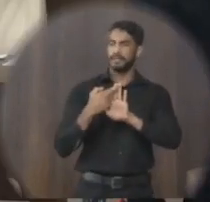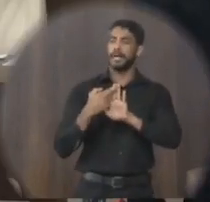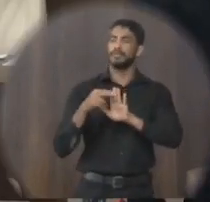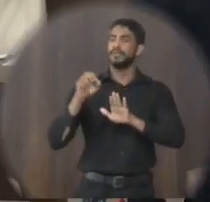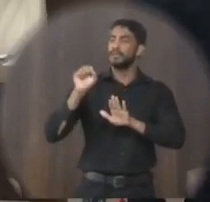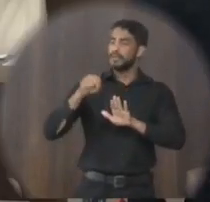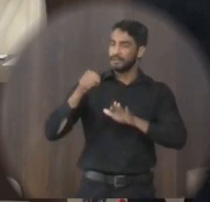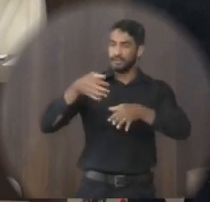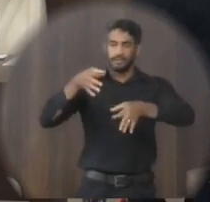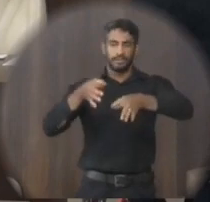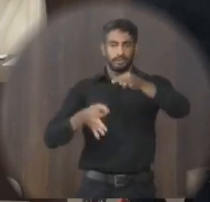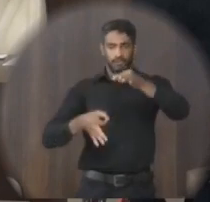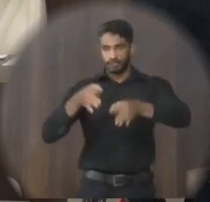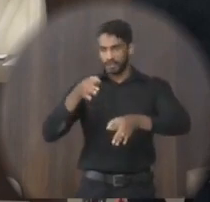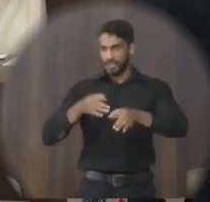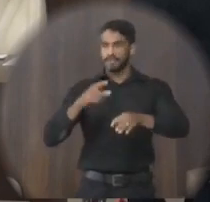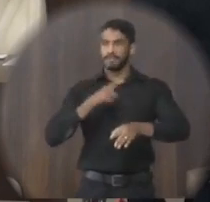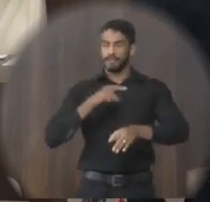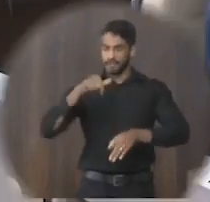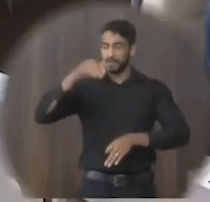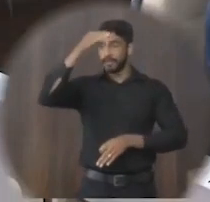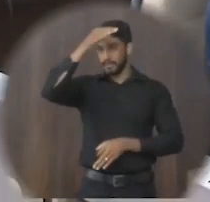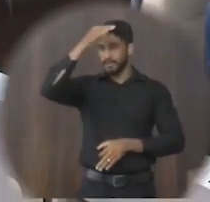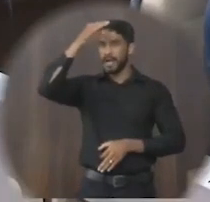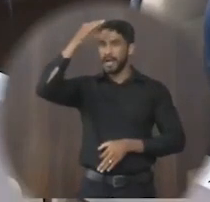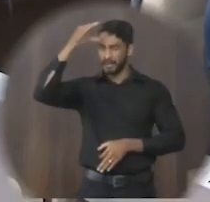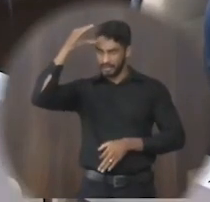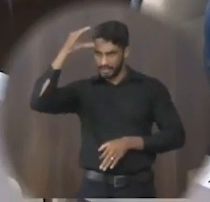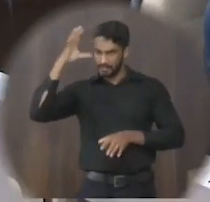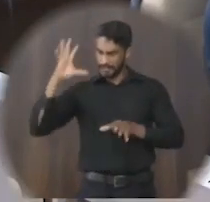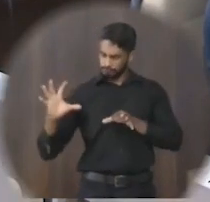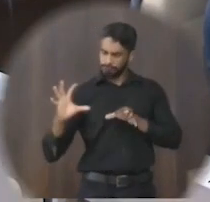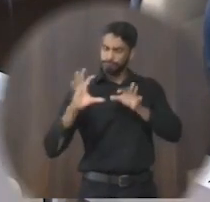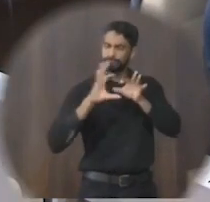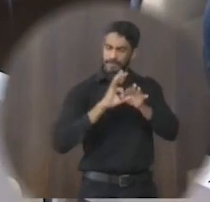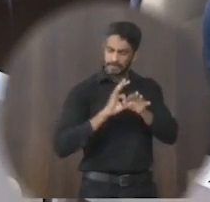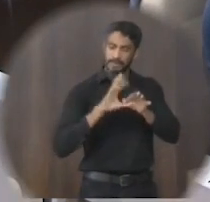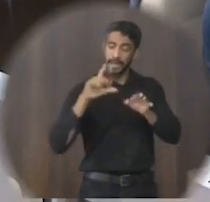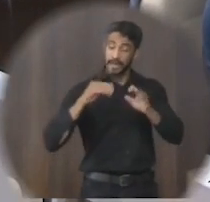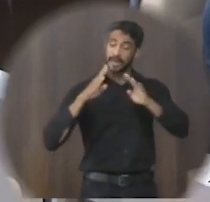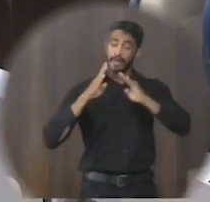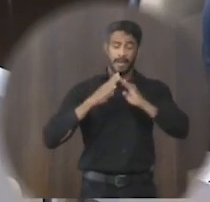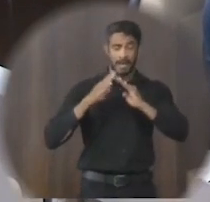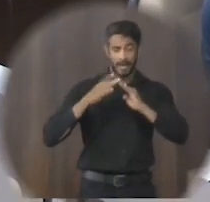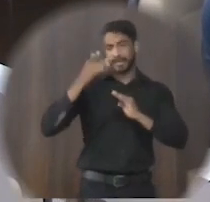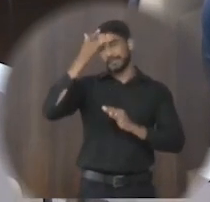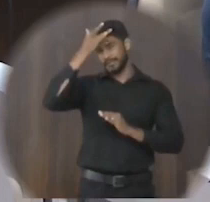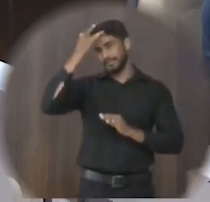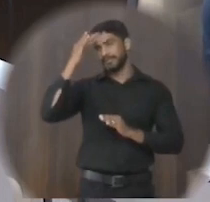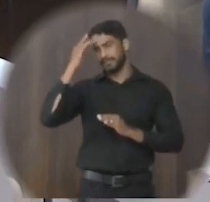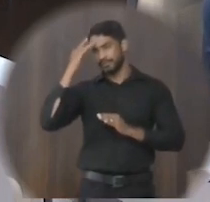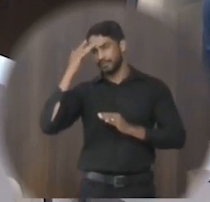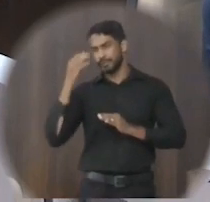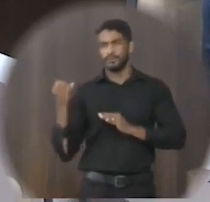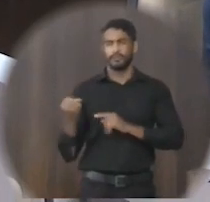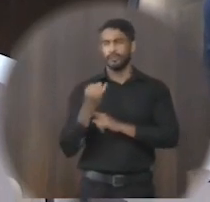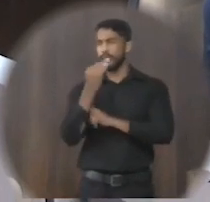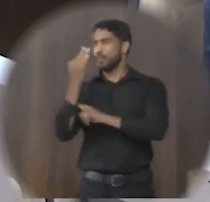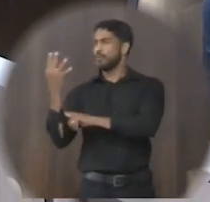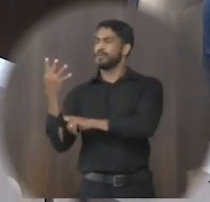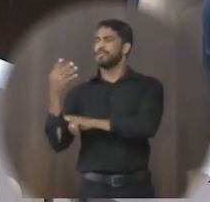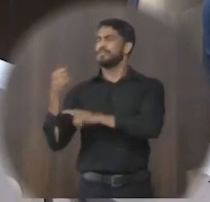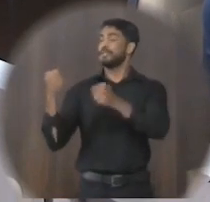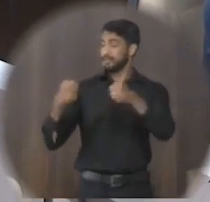questão do judiciário. Tem essa casa aqui, uma parceira que é a casa do povo. Quantas vezes precisar, estamos à